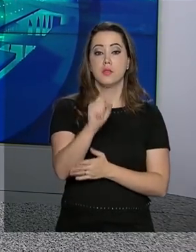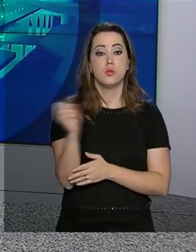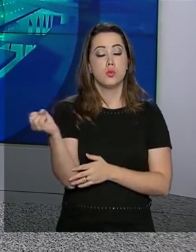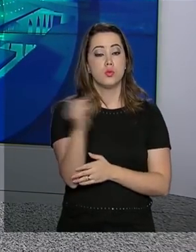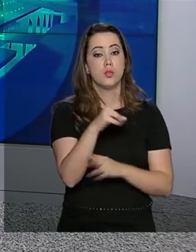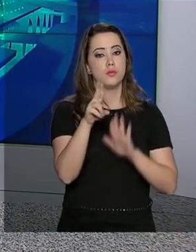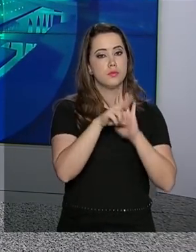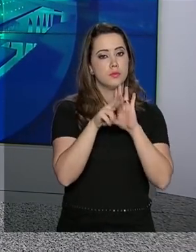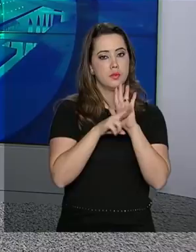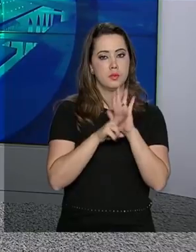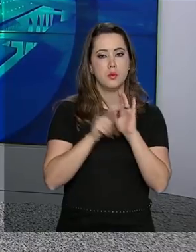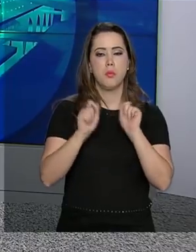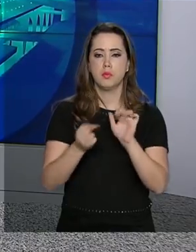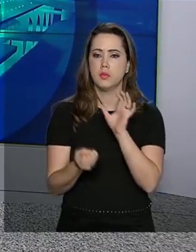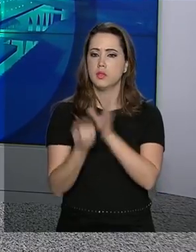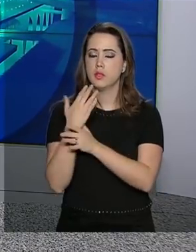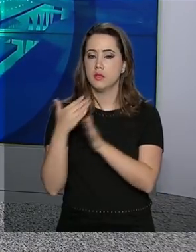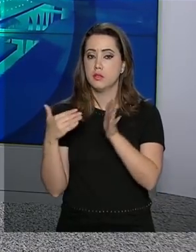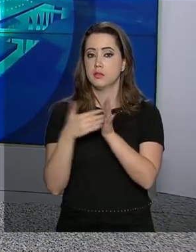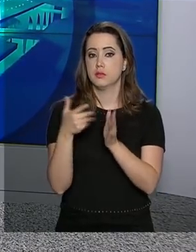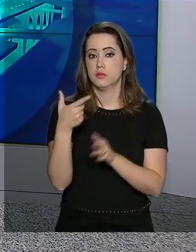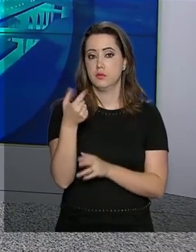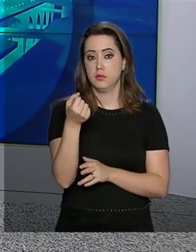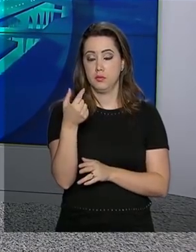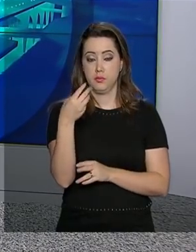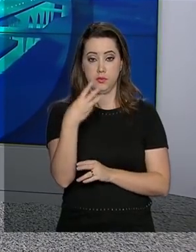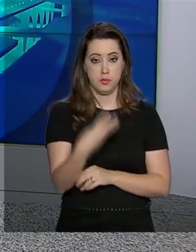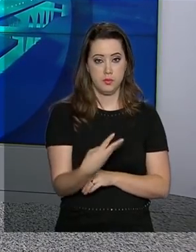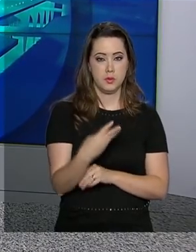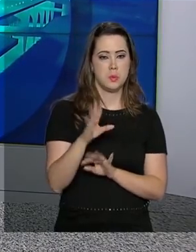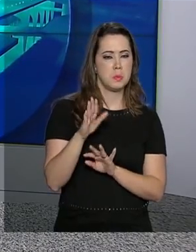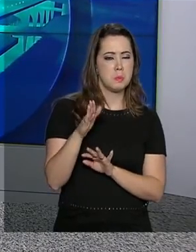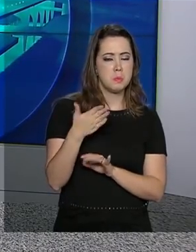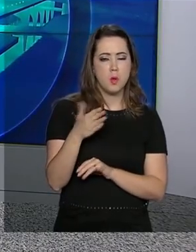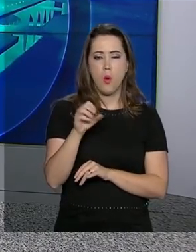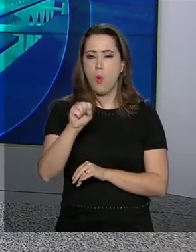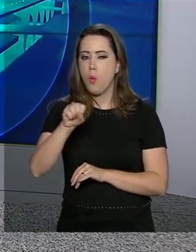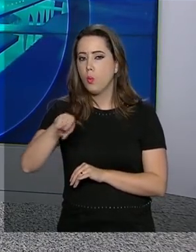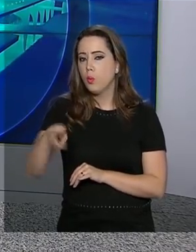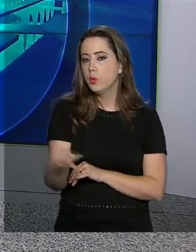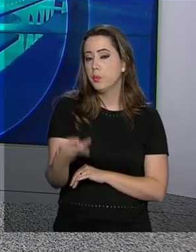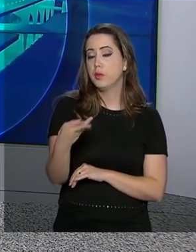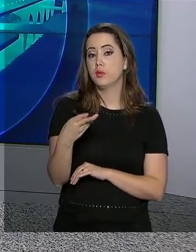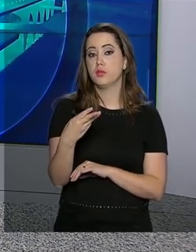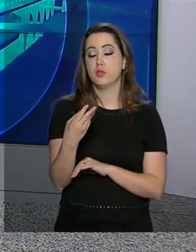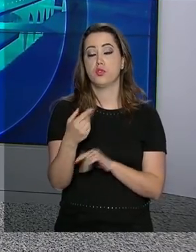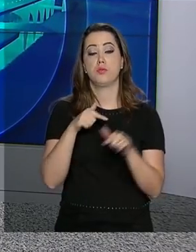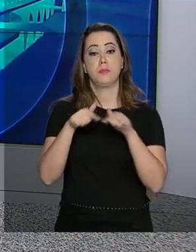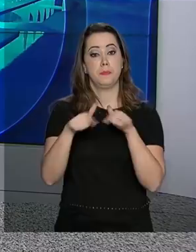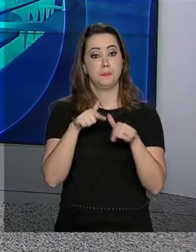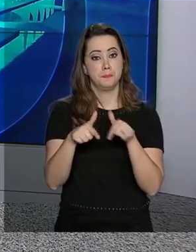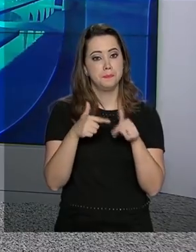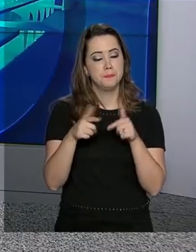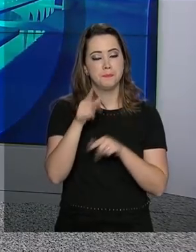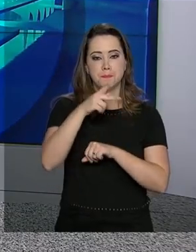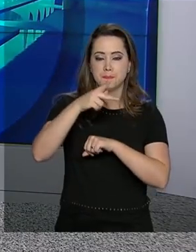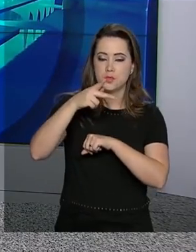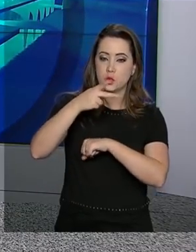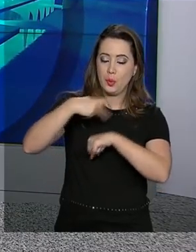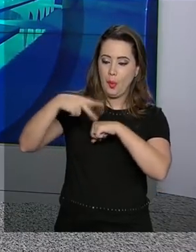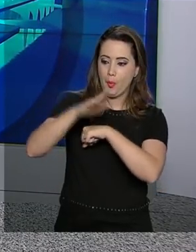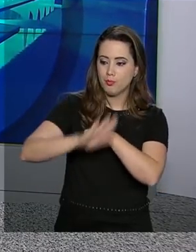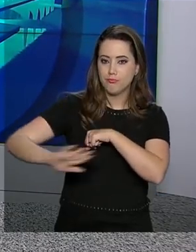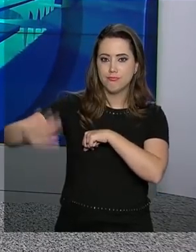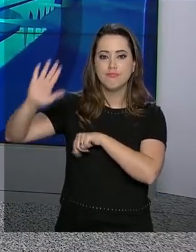aprovação das novas regras podem gerar, até 2023, cerca de 8 milhões de empregos no país.